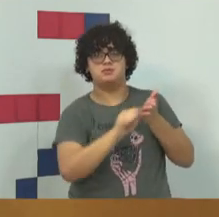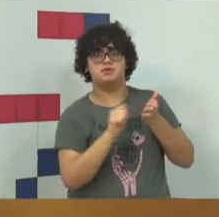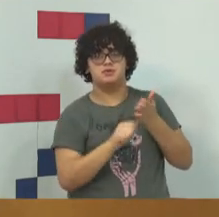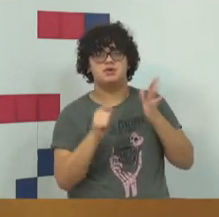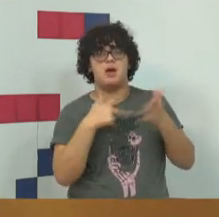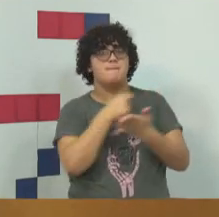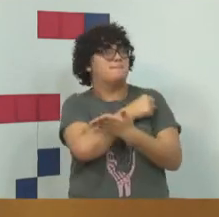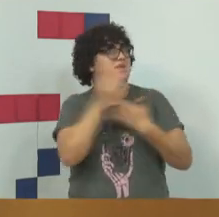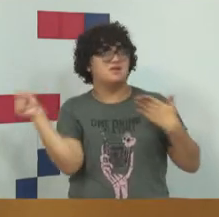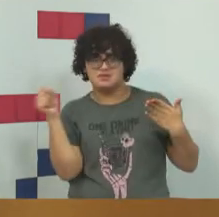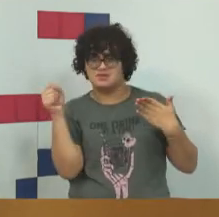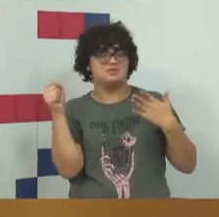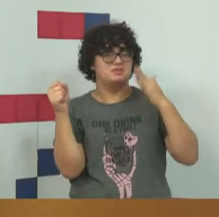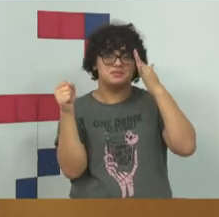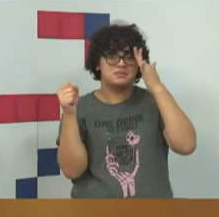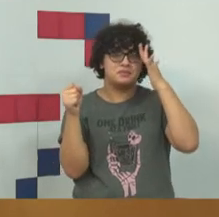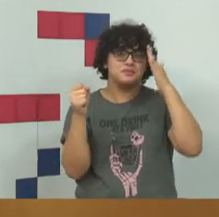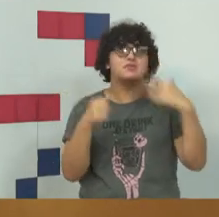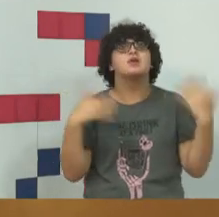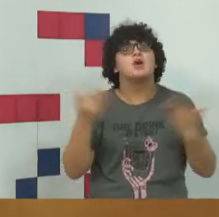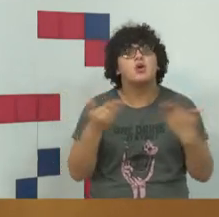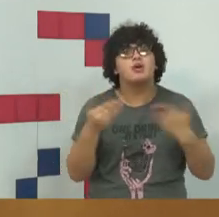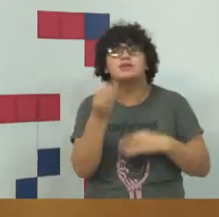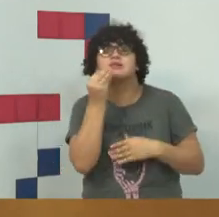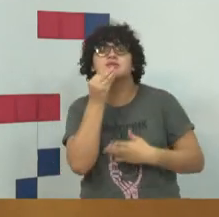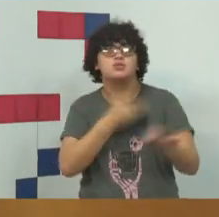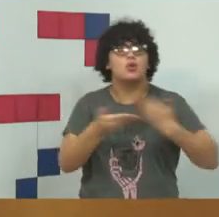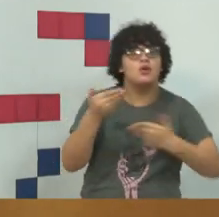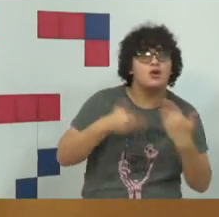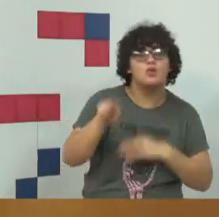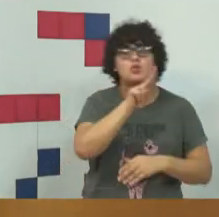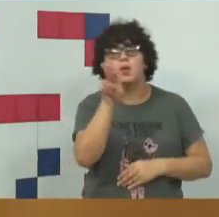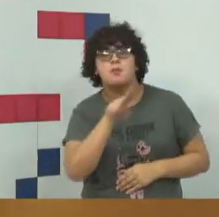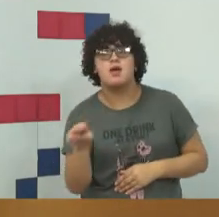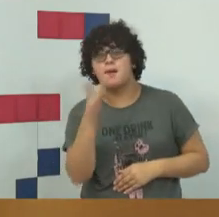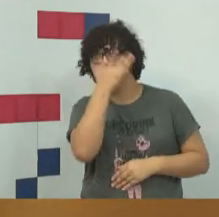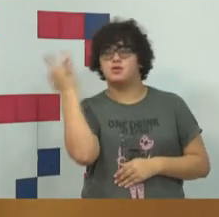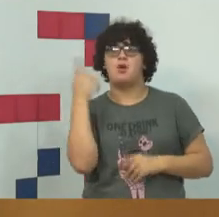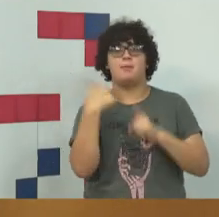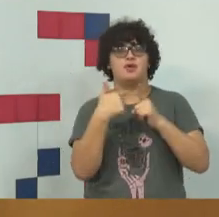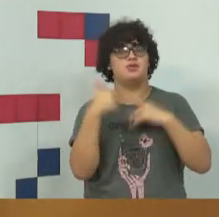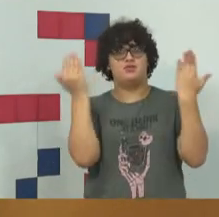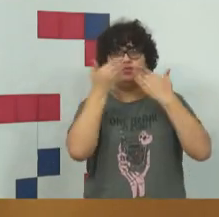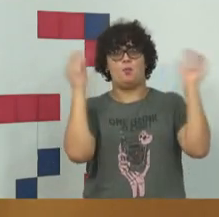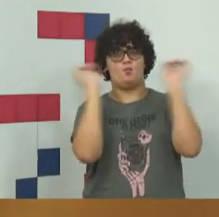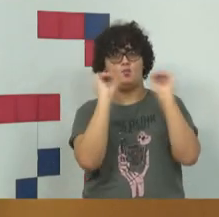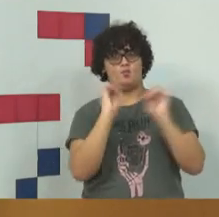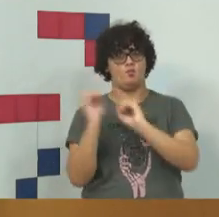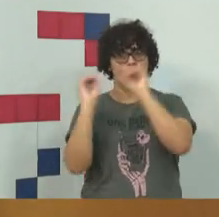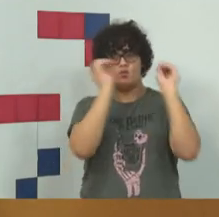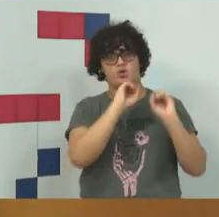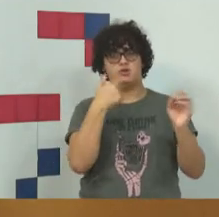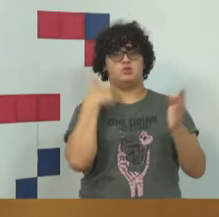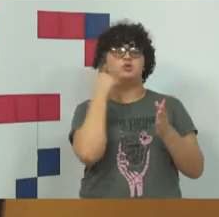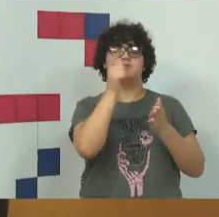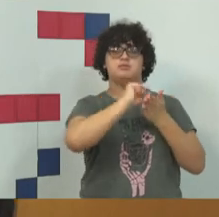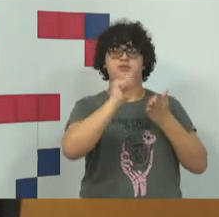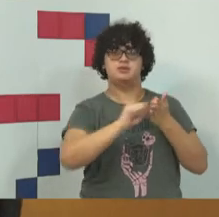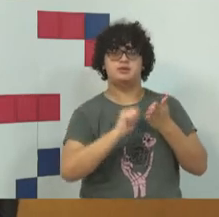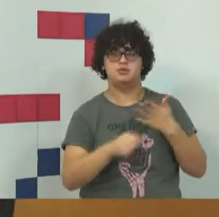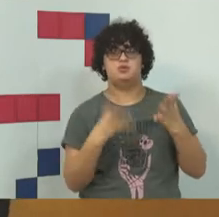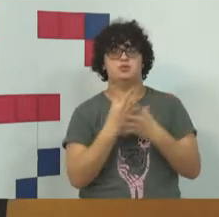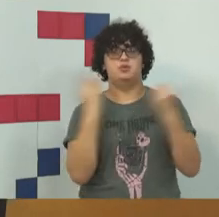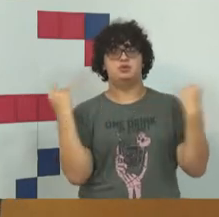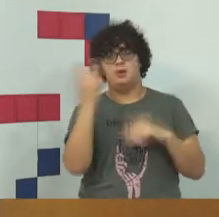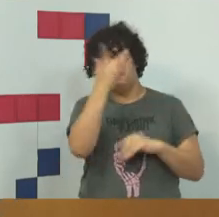ela já está totalmente comprometida. Se eu trocar o nome de alguém aqui, é porque eu já não estou enxergando, não estou conseguindo mais anotar. Tamanha